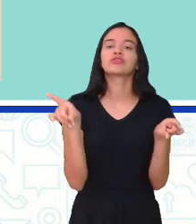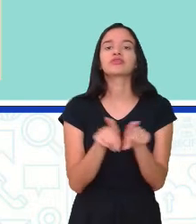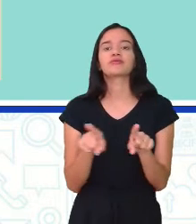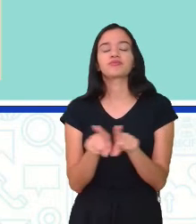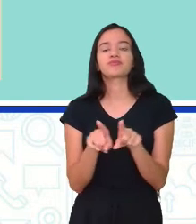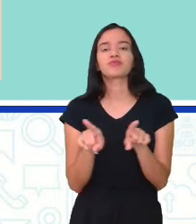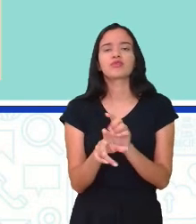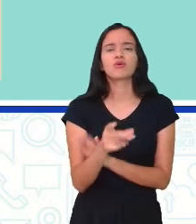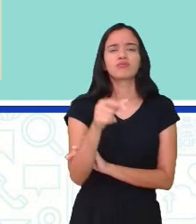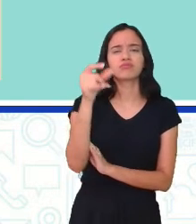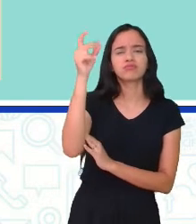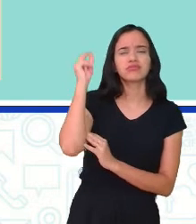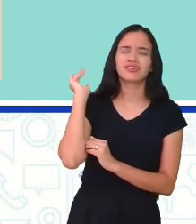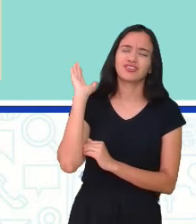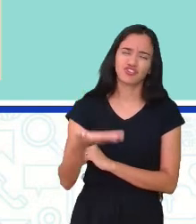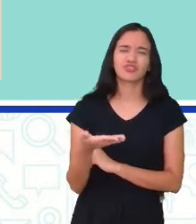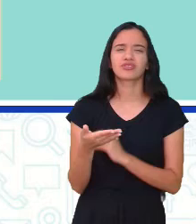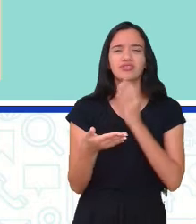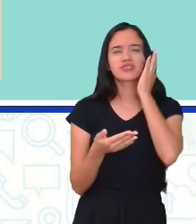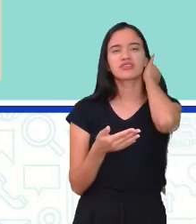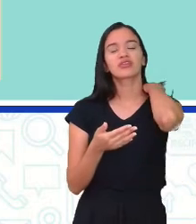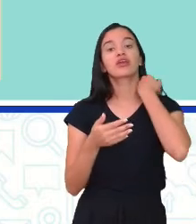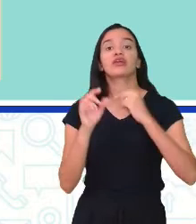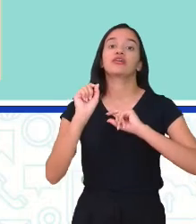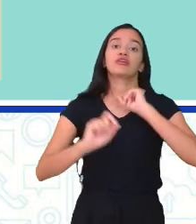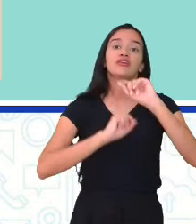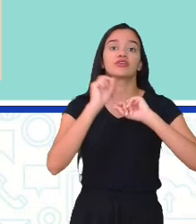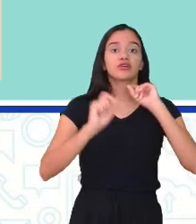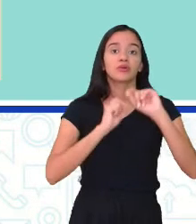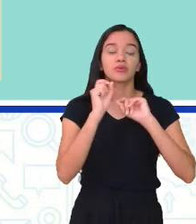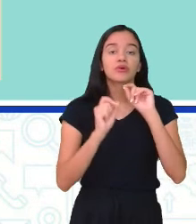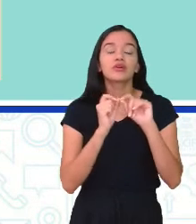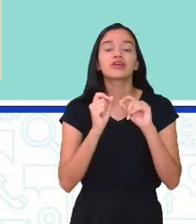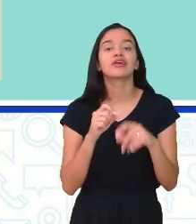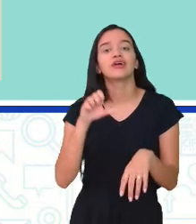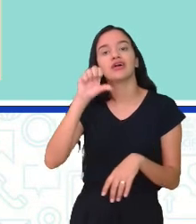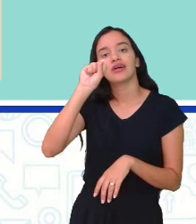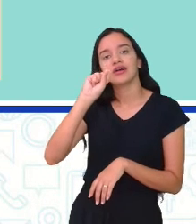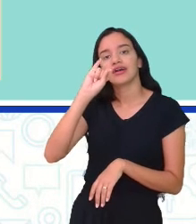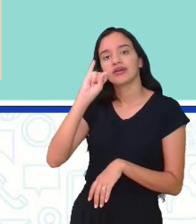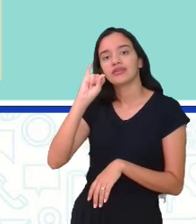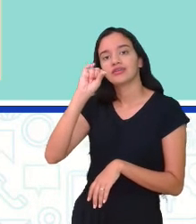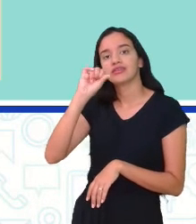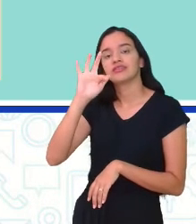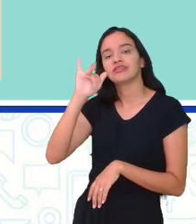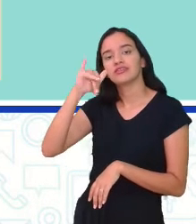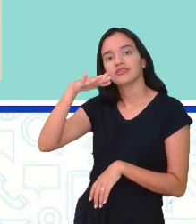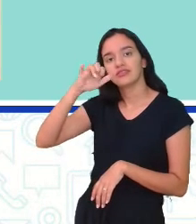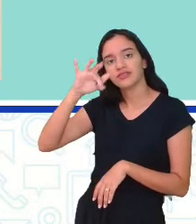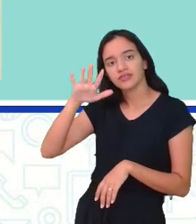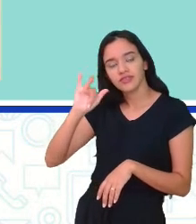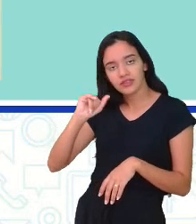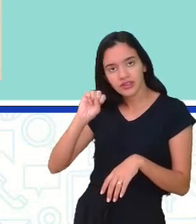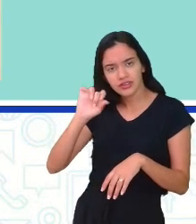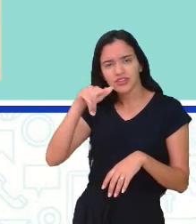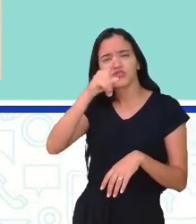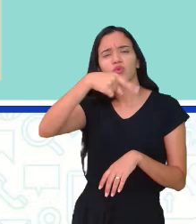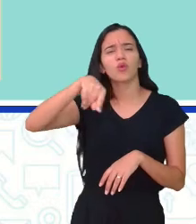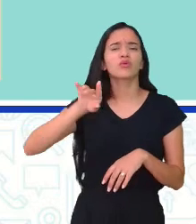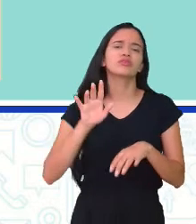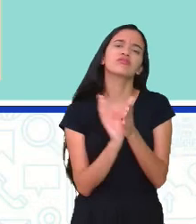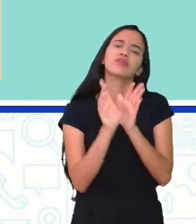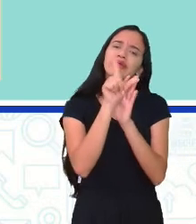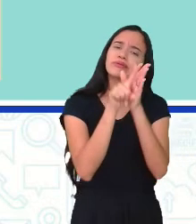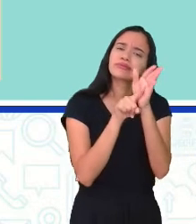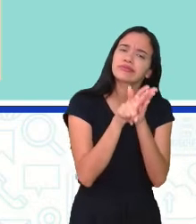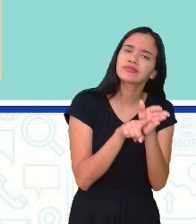existiu há muito tempo, já existe, a sífilis. E a gente não pensa que acabou não, viu gente? À medida que se você fizer uma